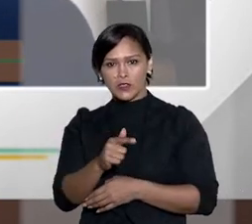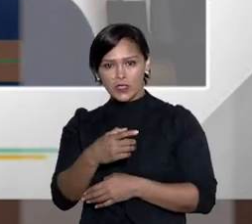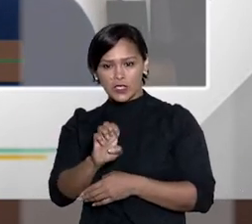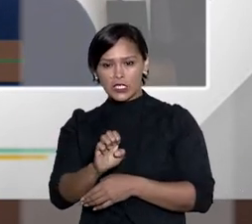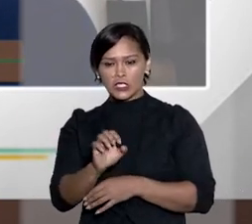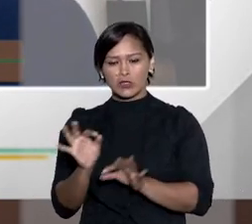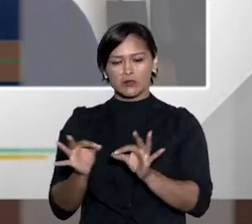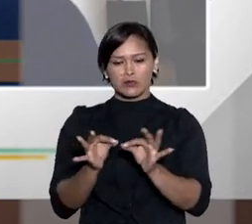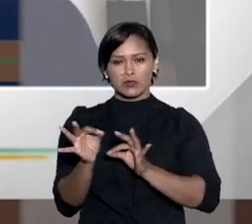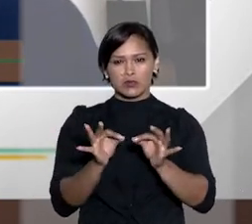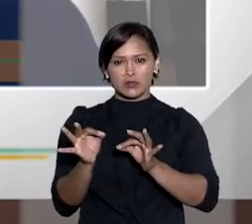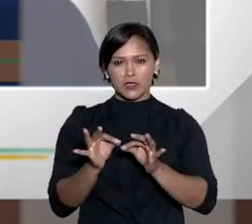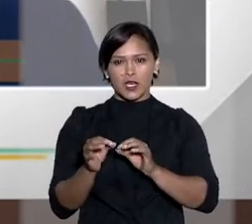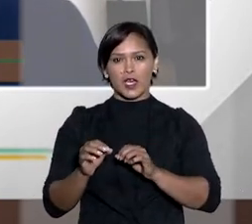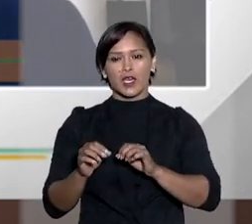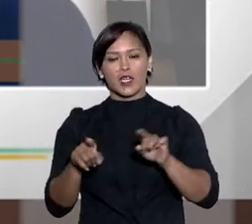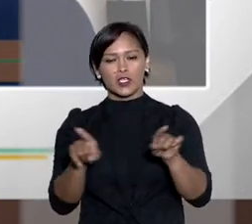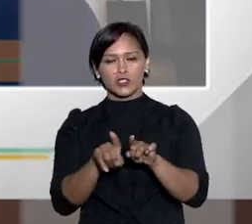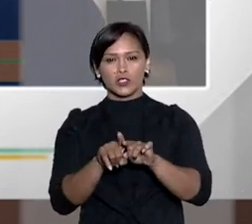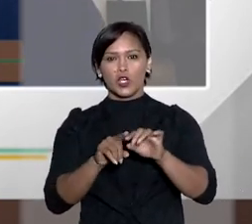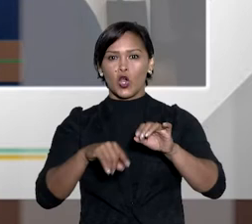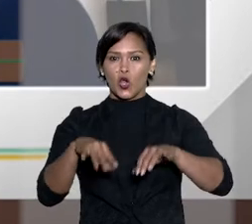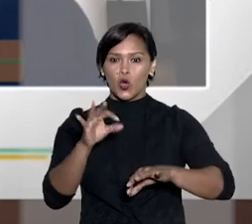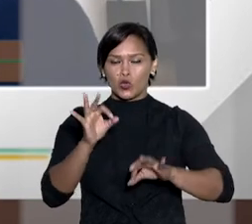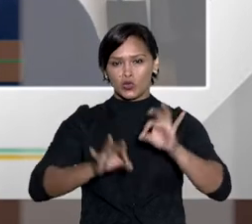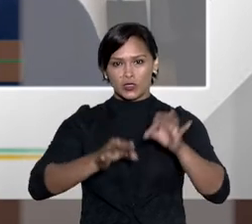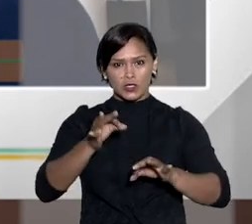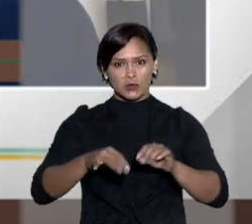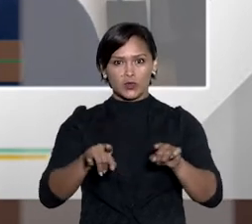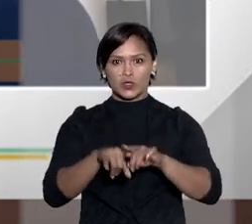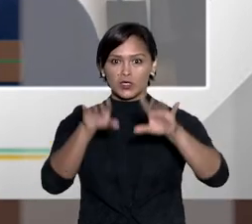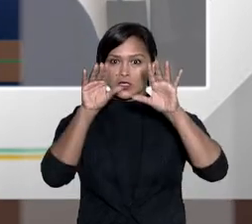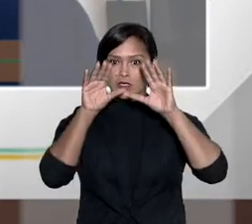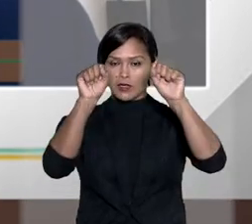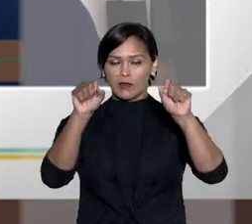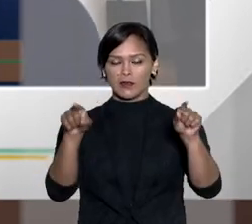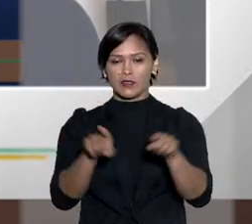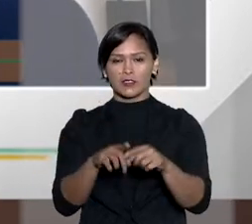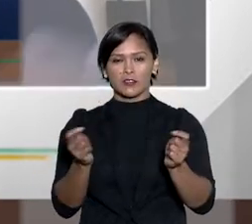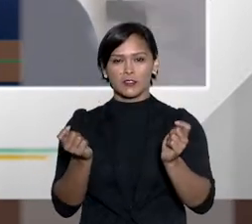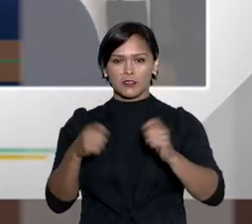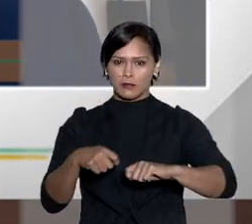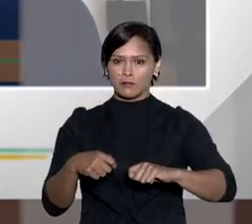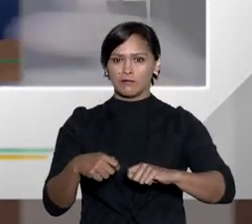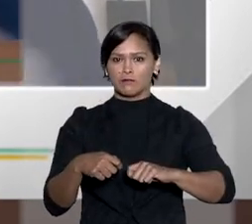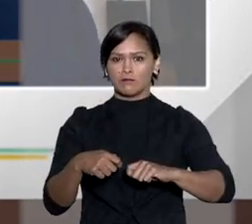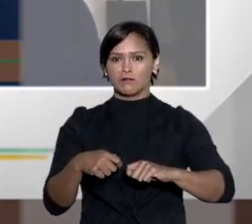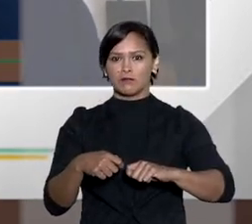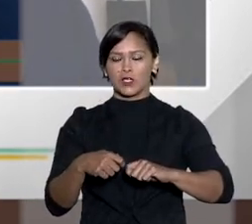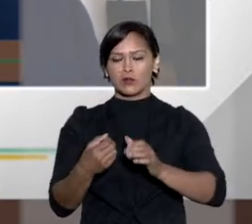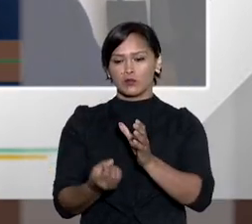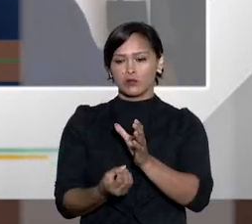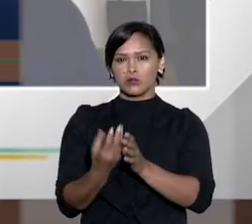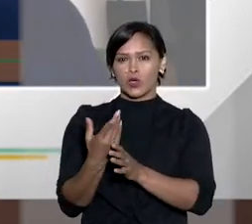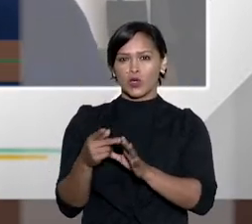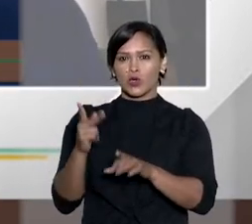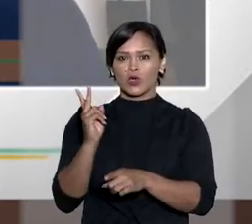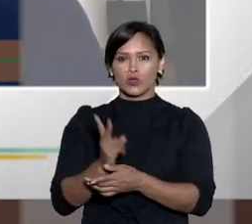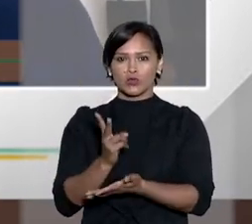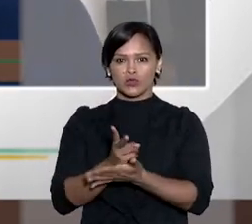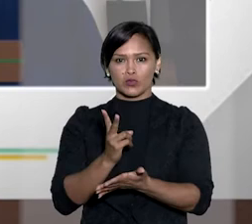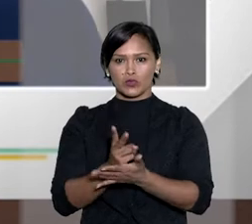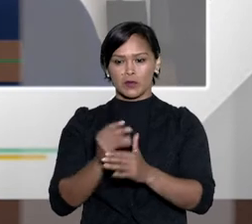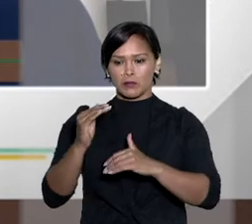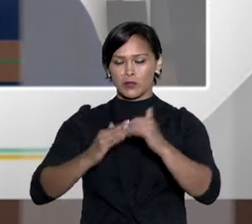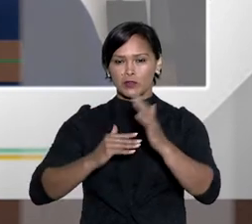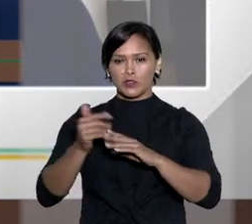laboratórios de inovação dos tribunais de justiça para prototipagem de soluções e